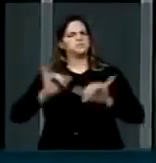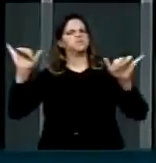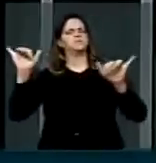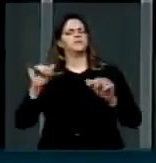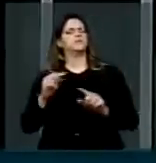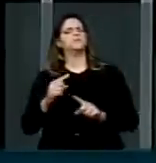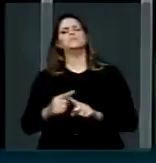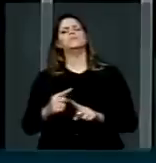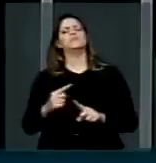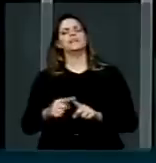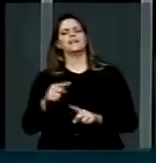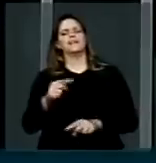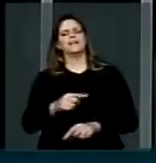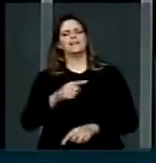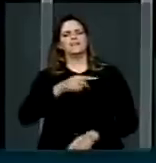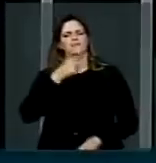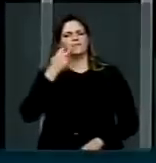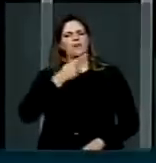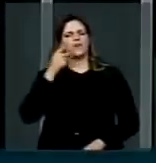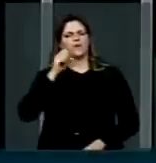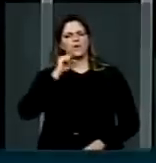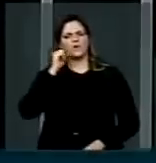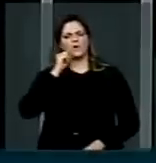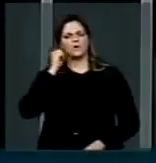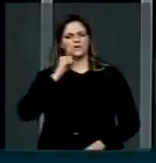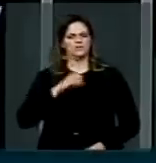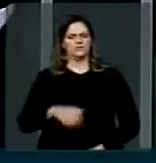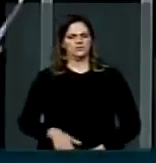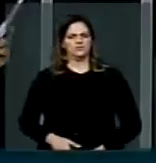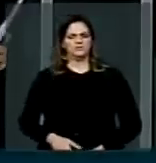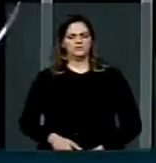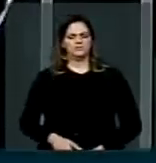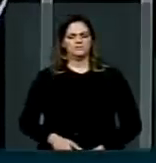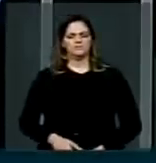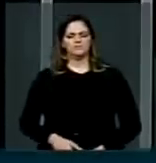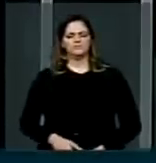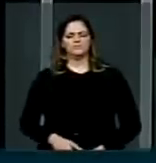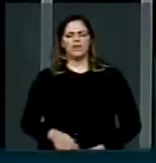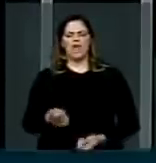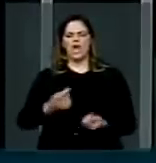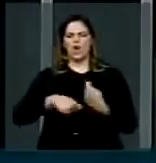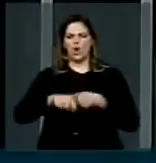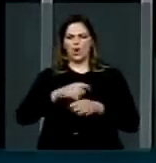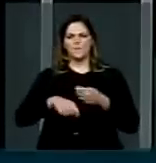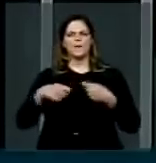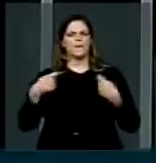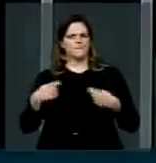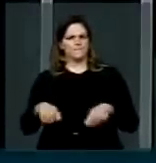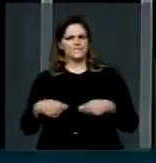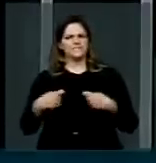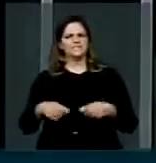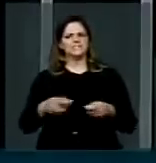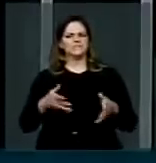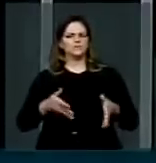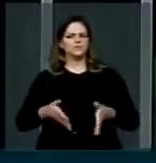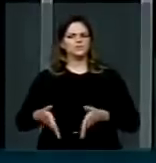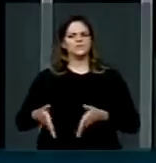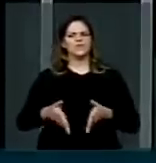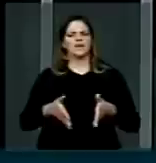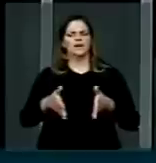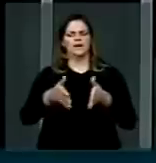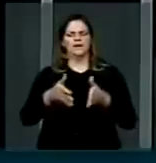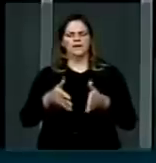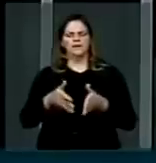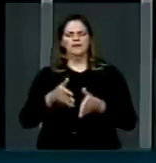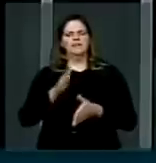declaração dele? Entende? Por que a economia precisa trilhar um caminho que